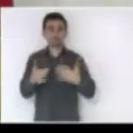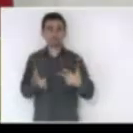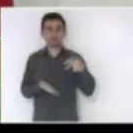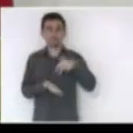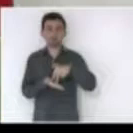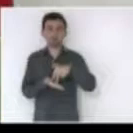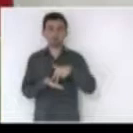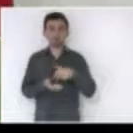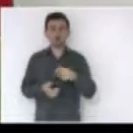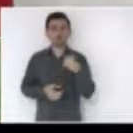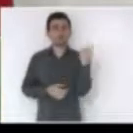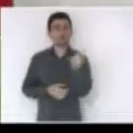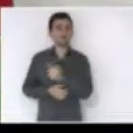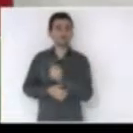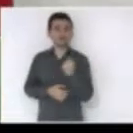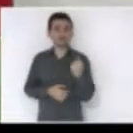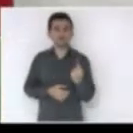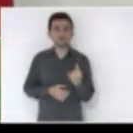nós